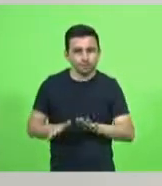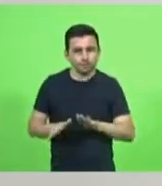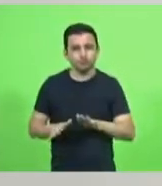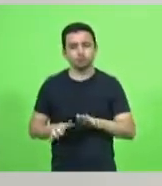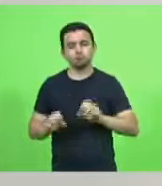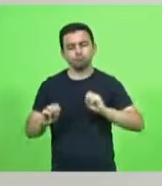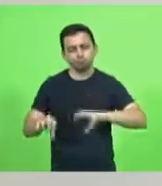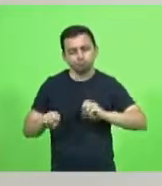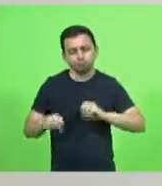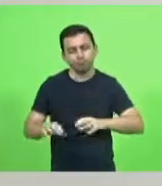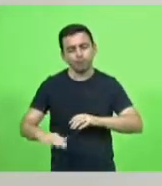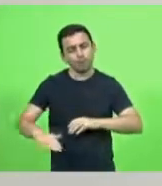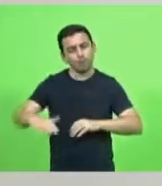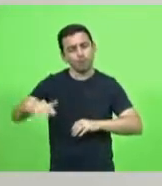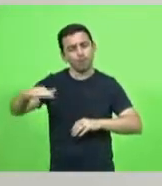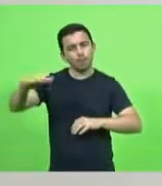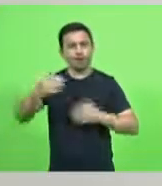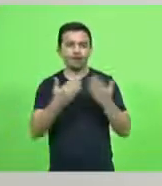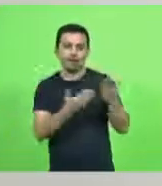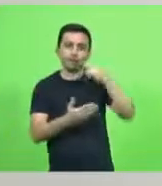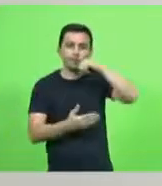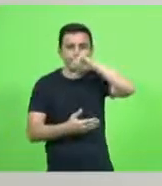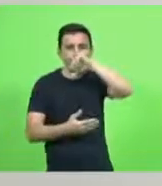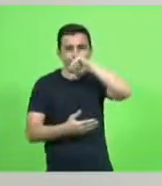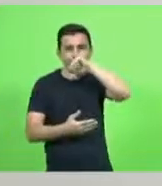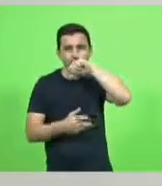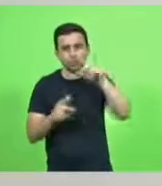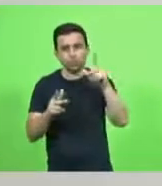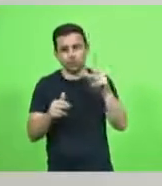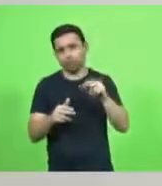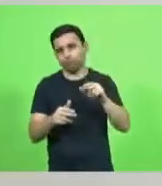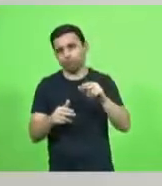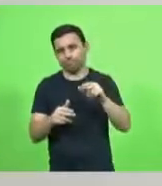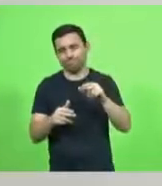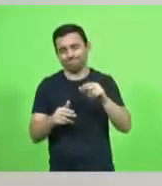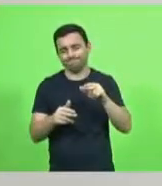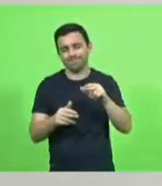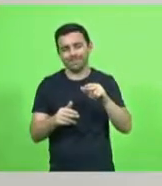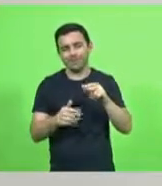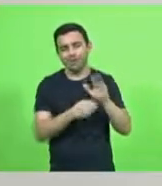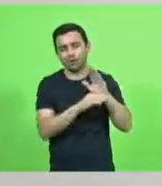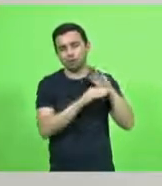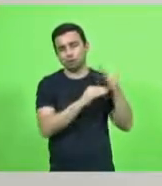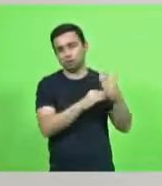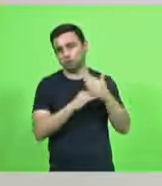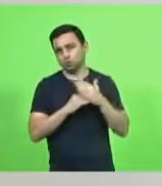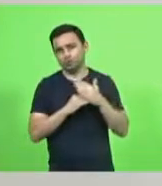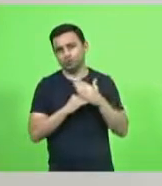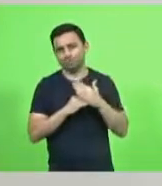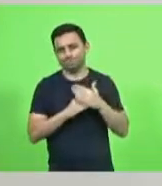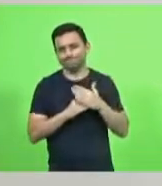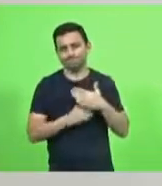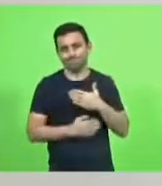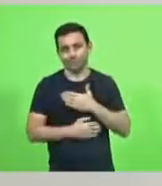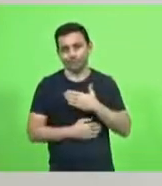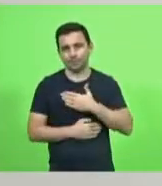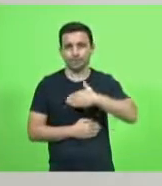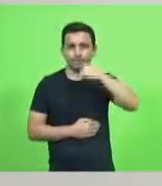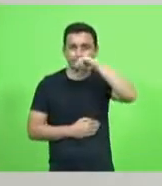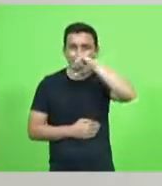educado por esse pedaço de Deus na terra que foi minha mãe quem acompanha a gente